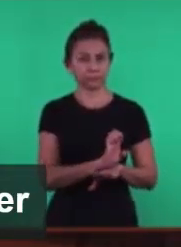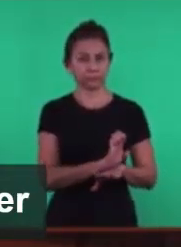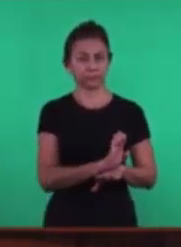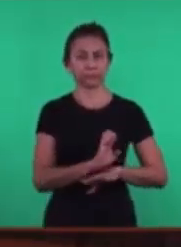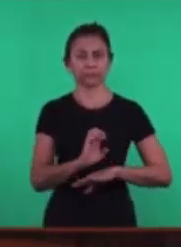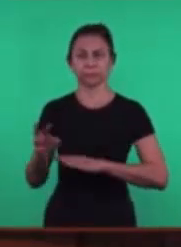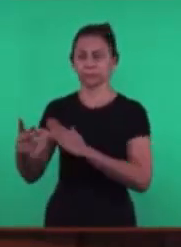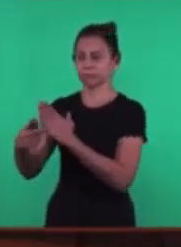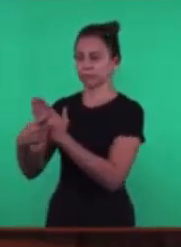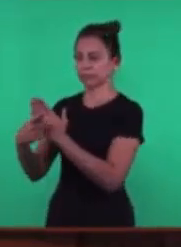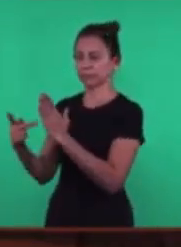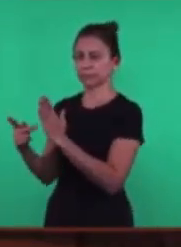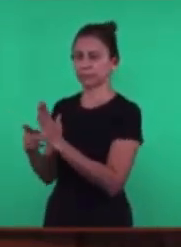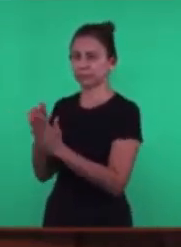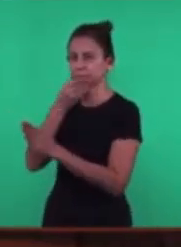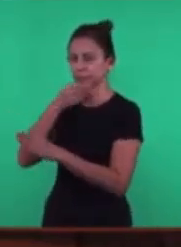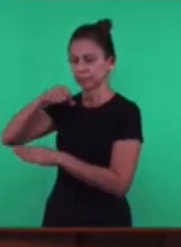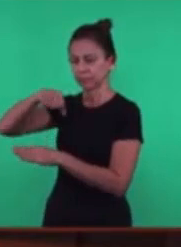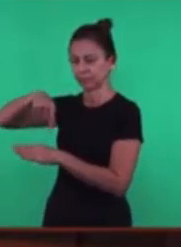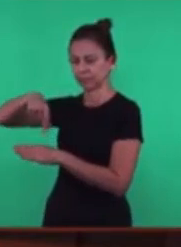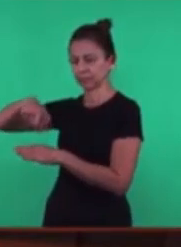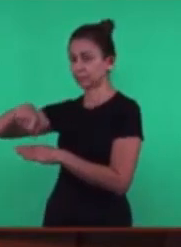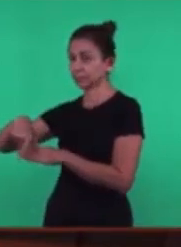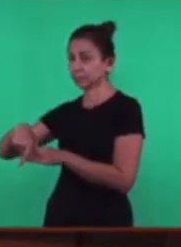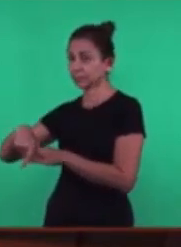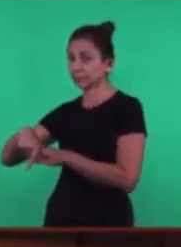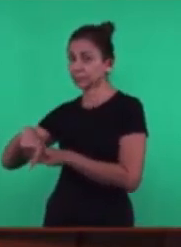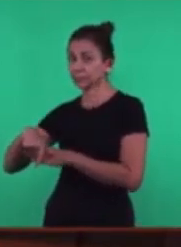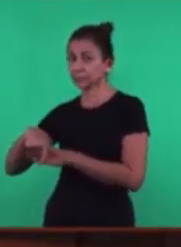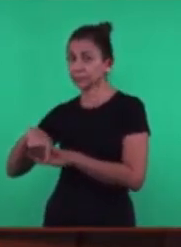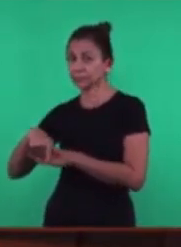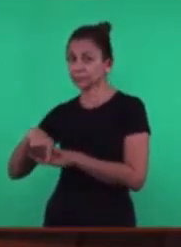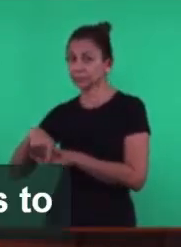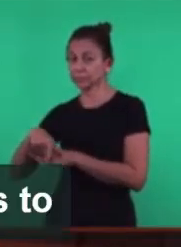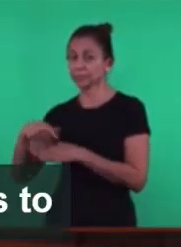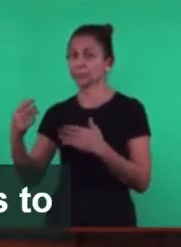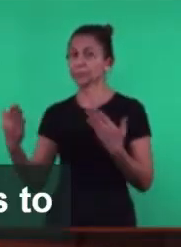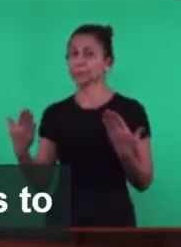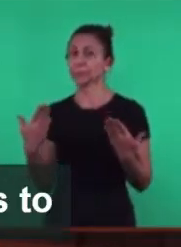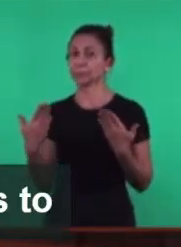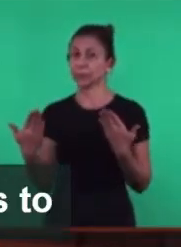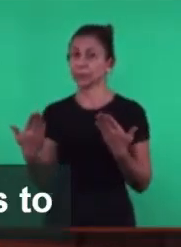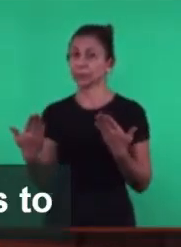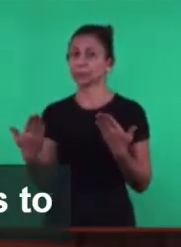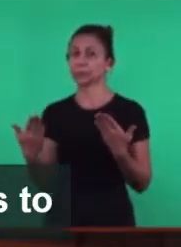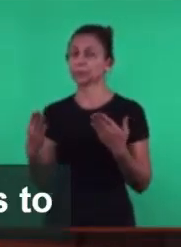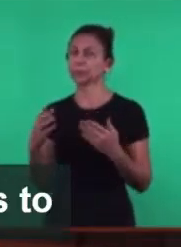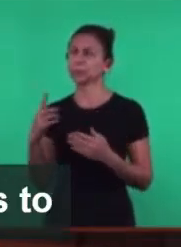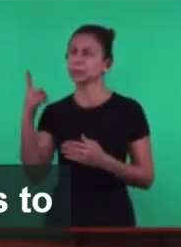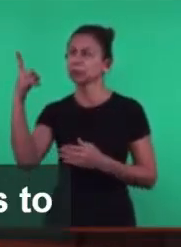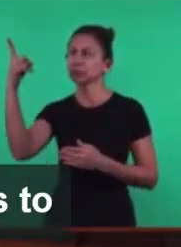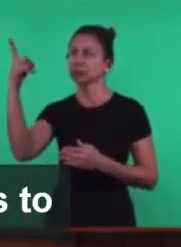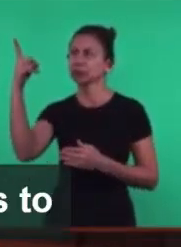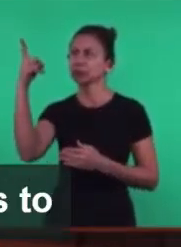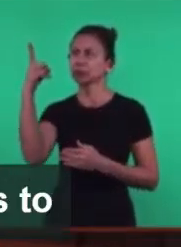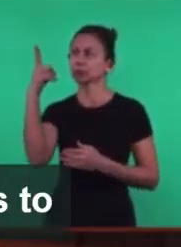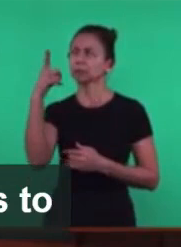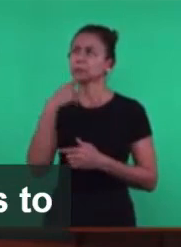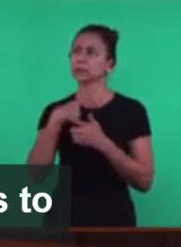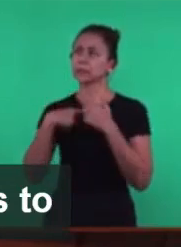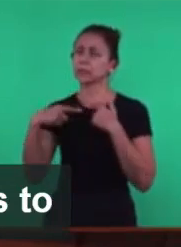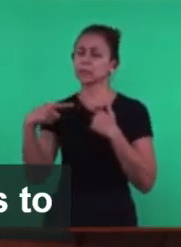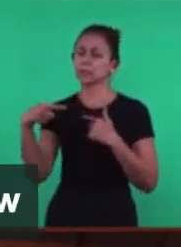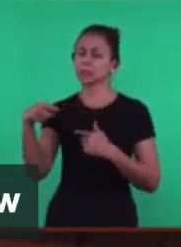semeador Nós estamos Dizendo Aquilo que O senhor Queria É que Houvesse um Entendimento Com relação